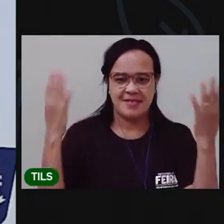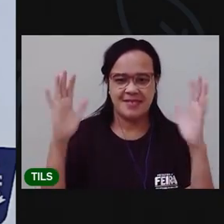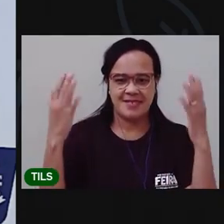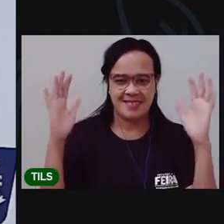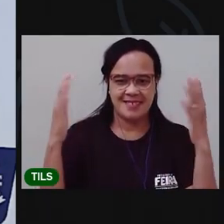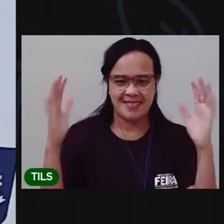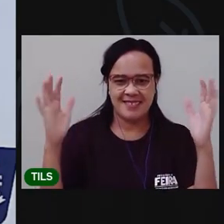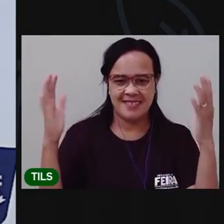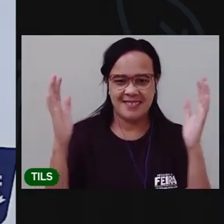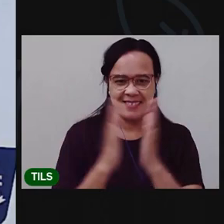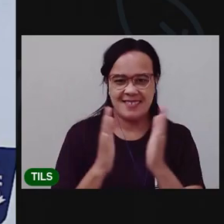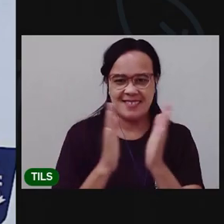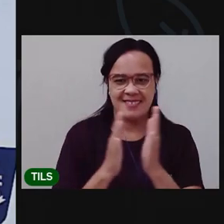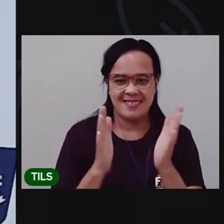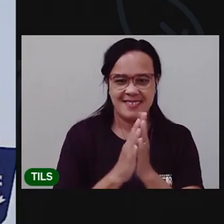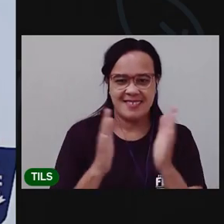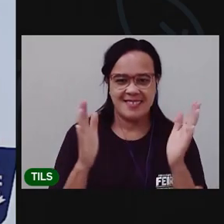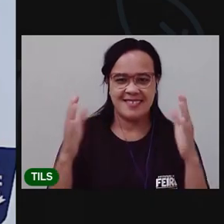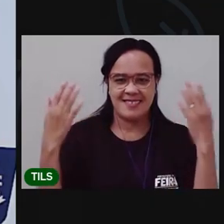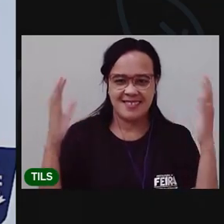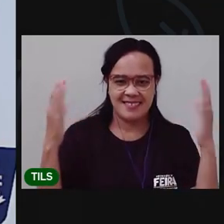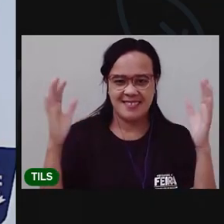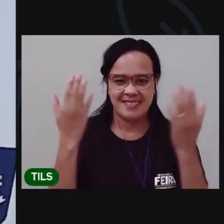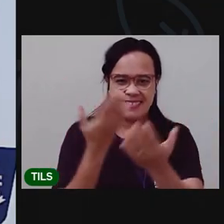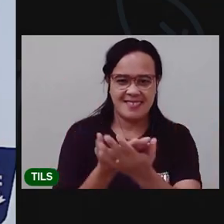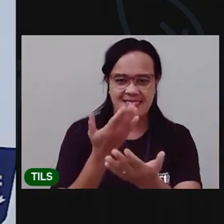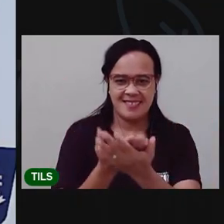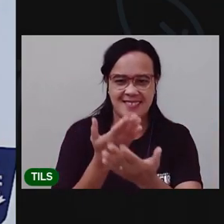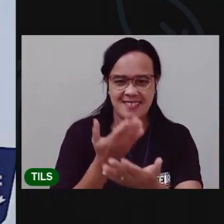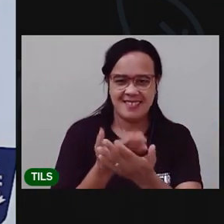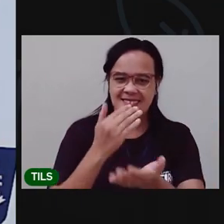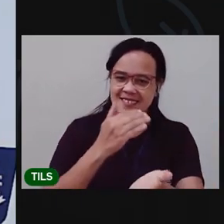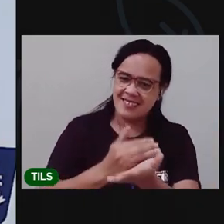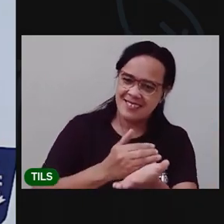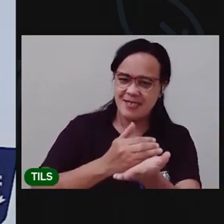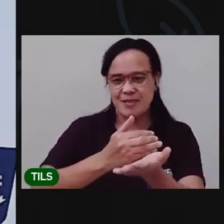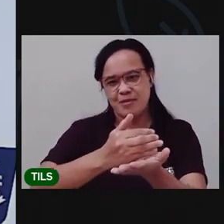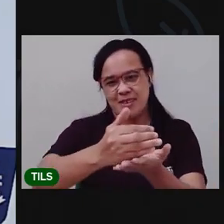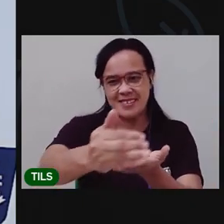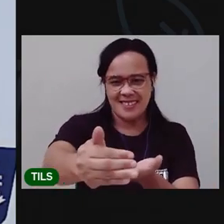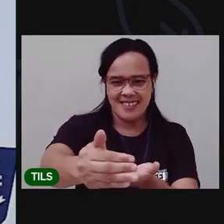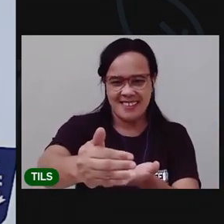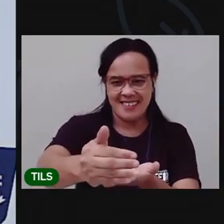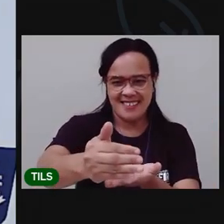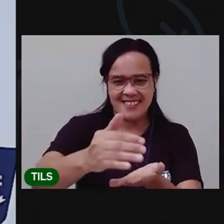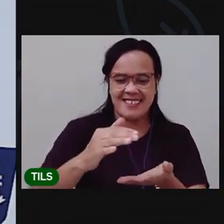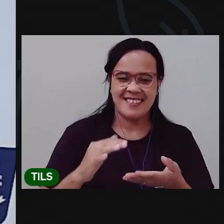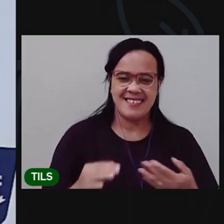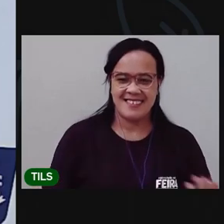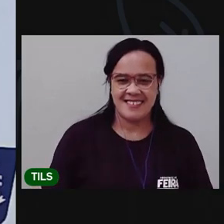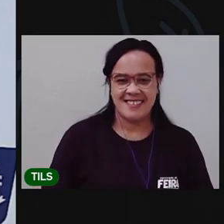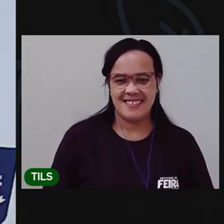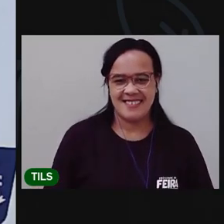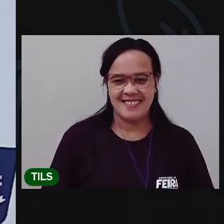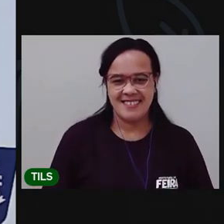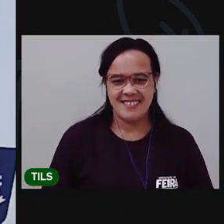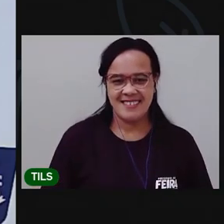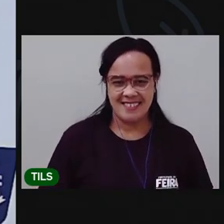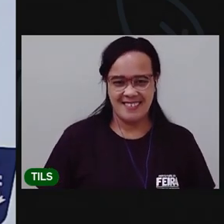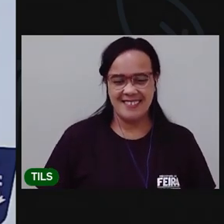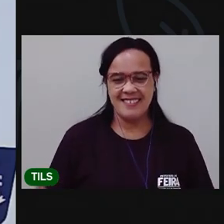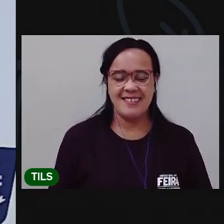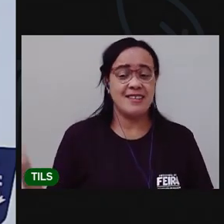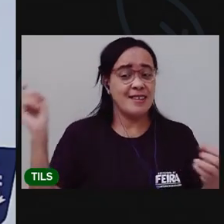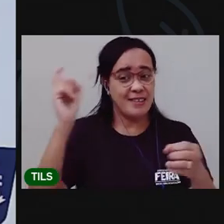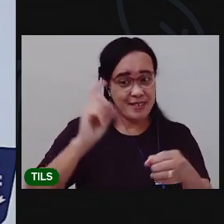tchá-la-lá. A aula vai começar. Estamos de